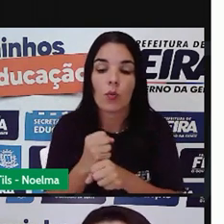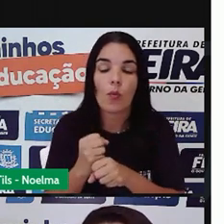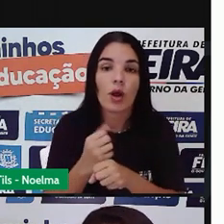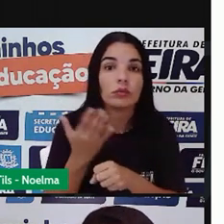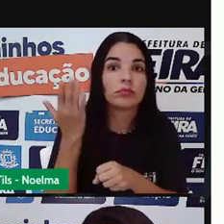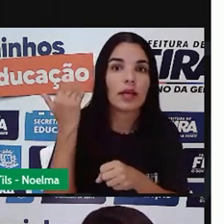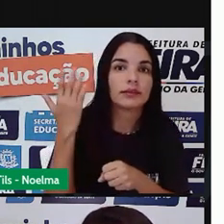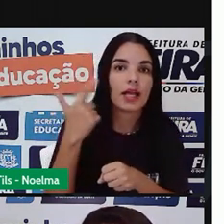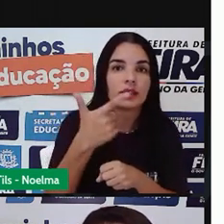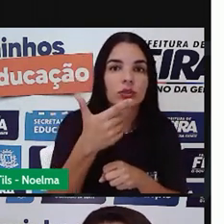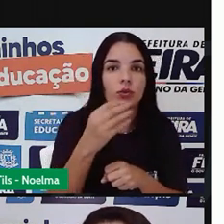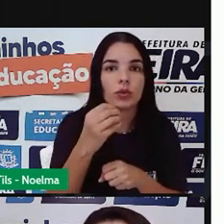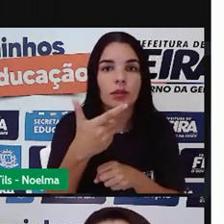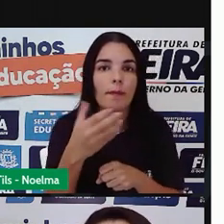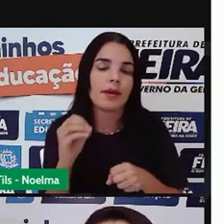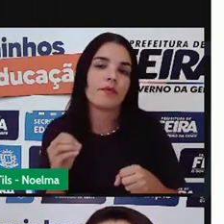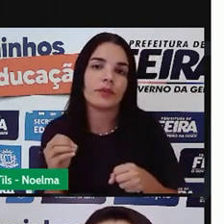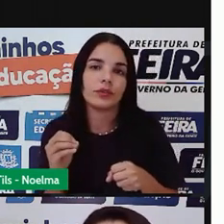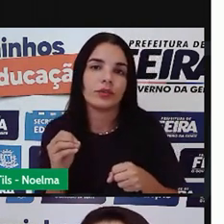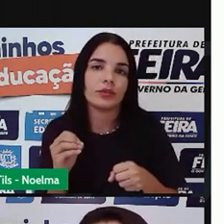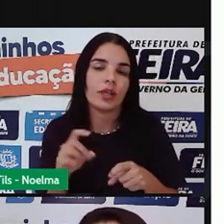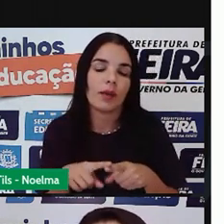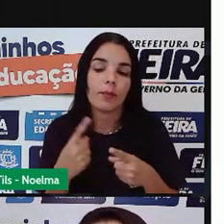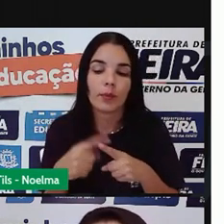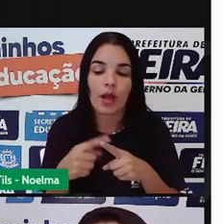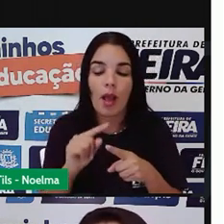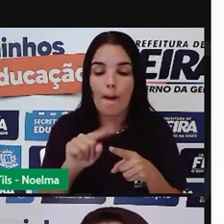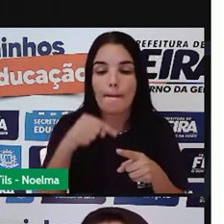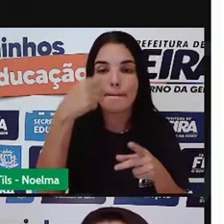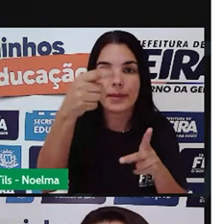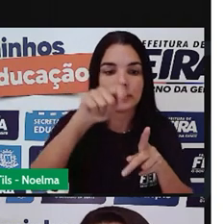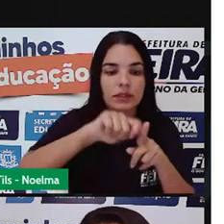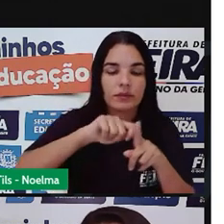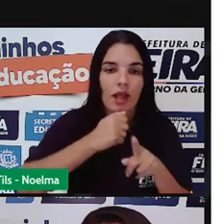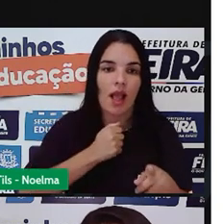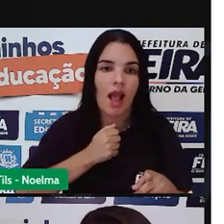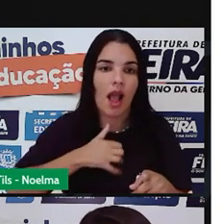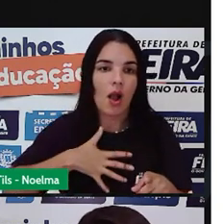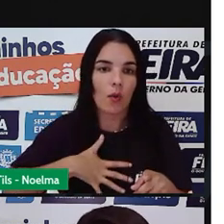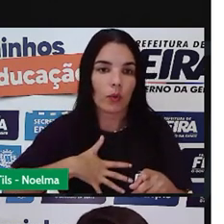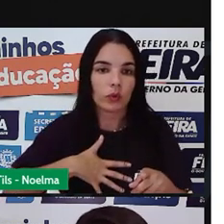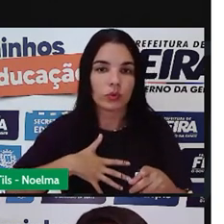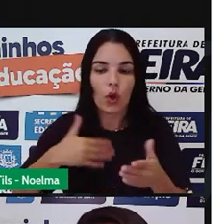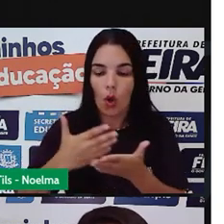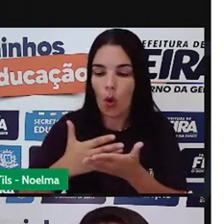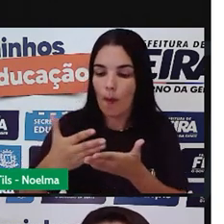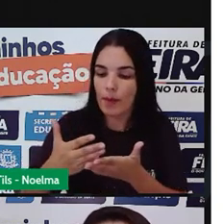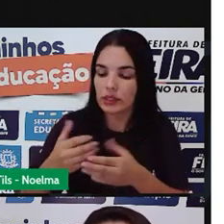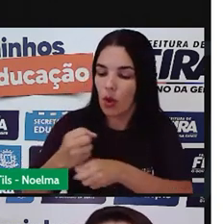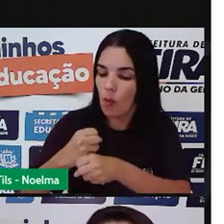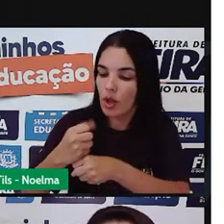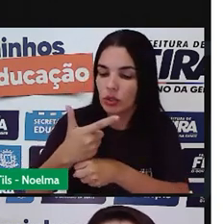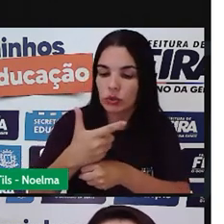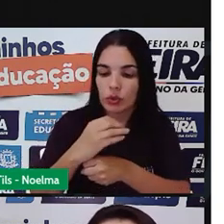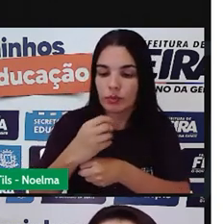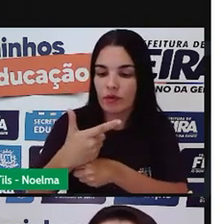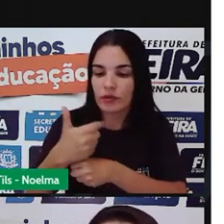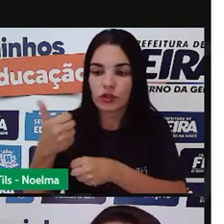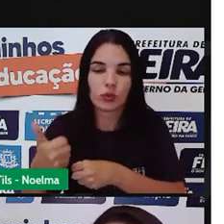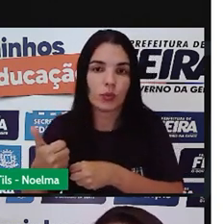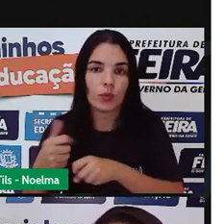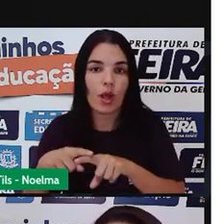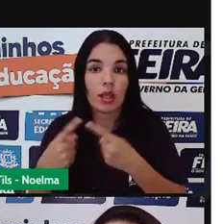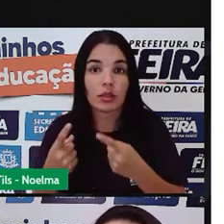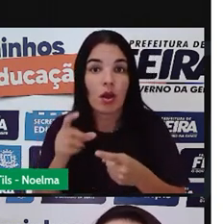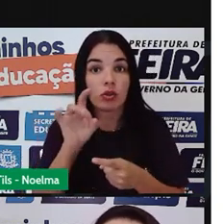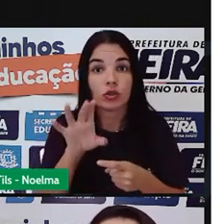ano letivo 2020 né que no próximo mês a gente já começa o ano letivo 2021 então então